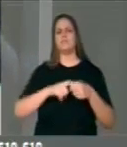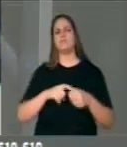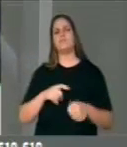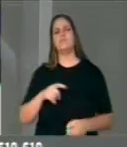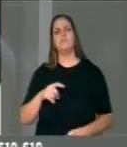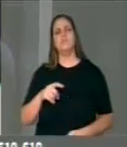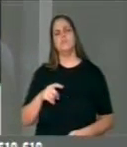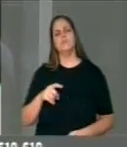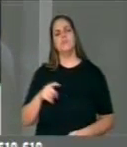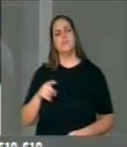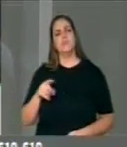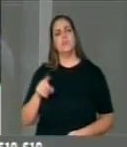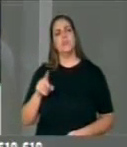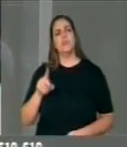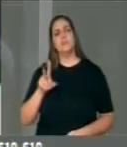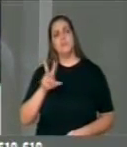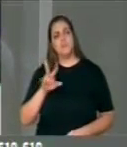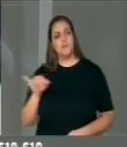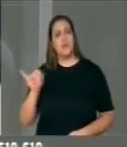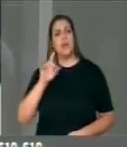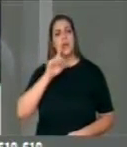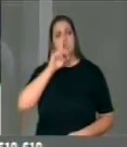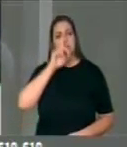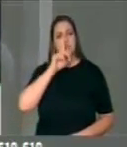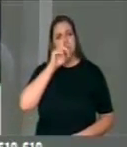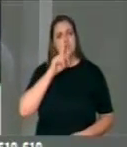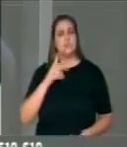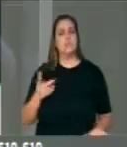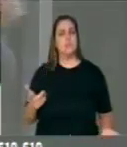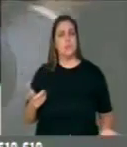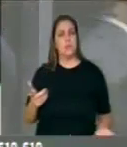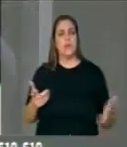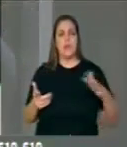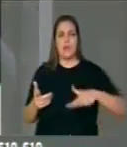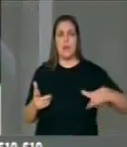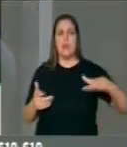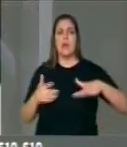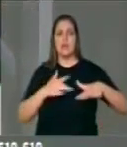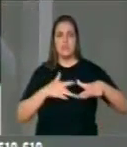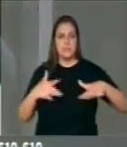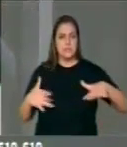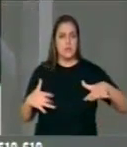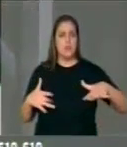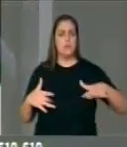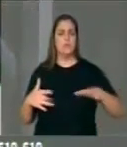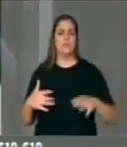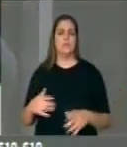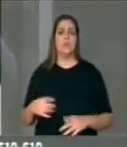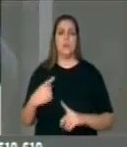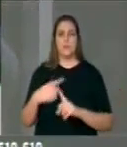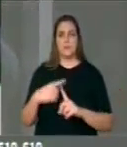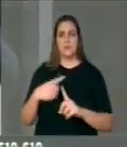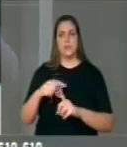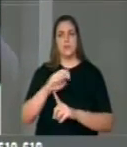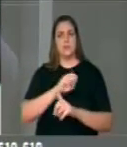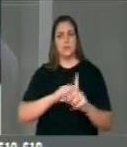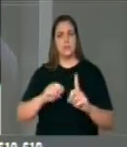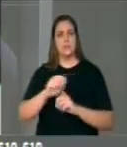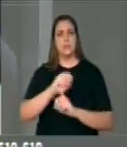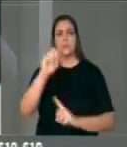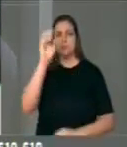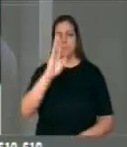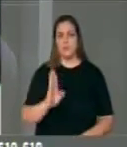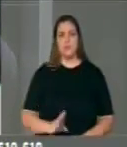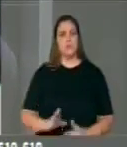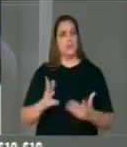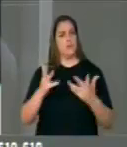potencializa um grande risco à saúde a área de saúde a sociedade brasileira optou por